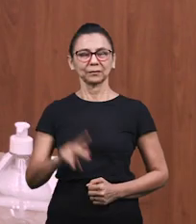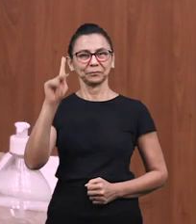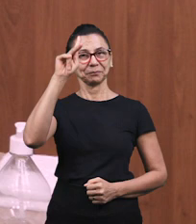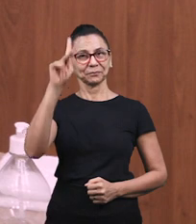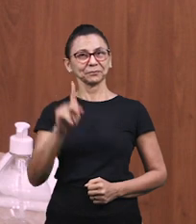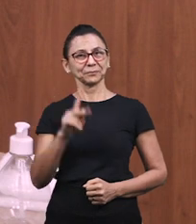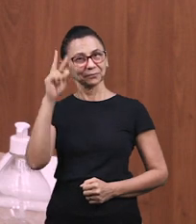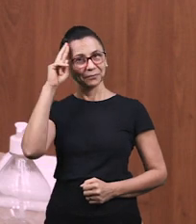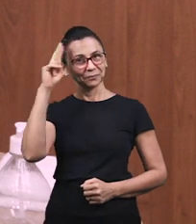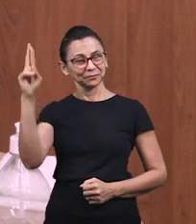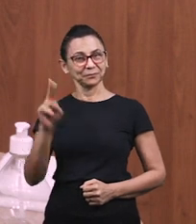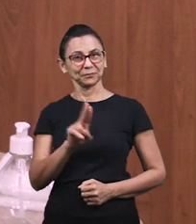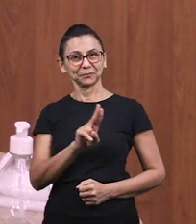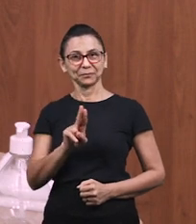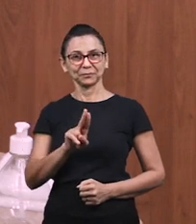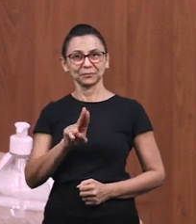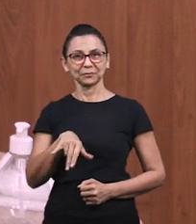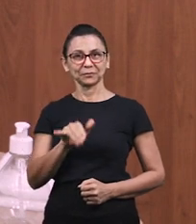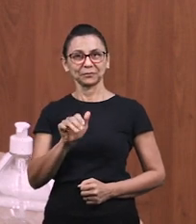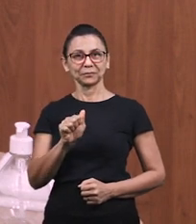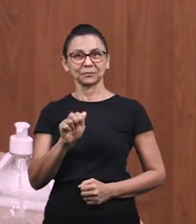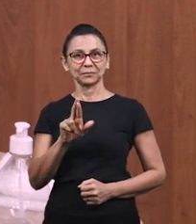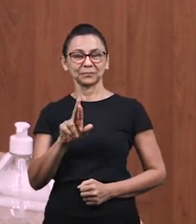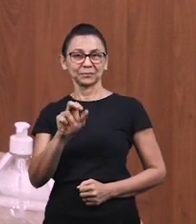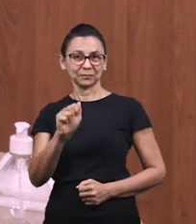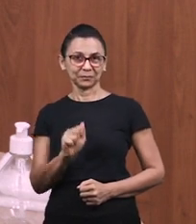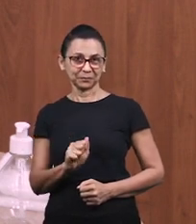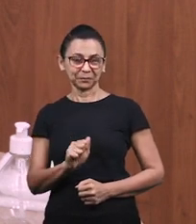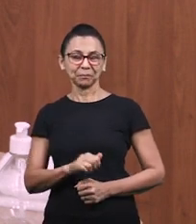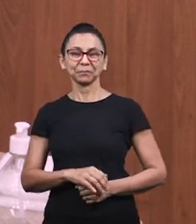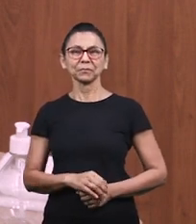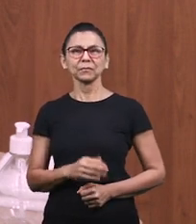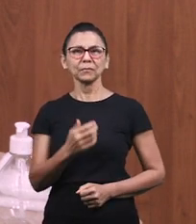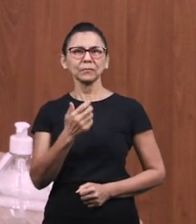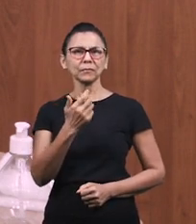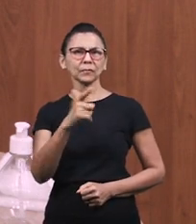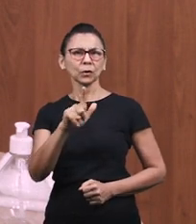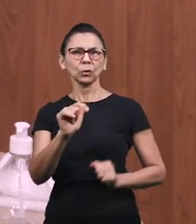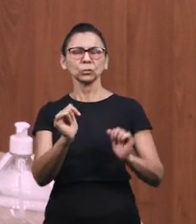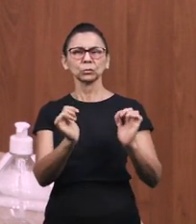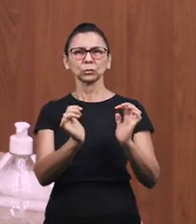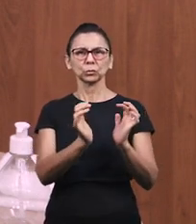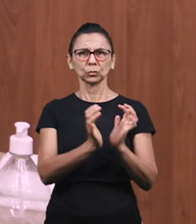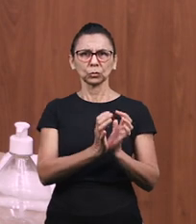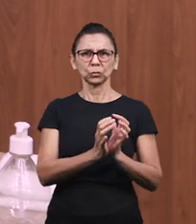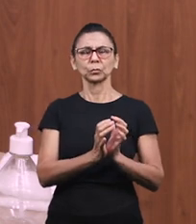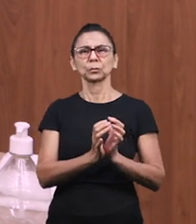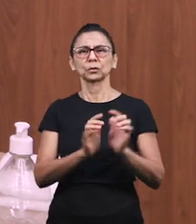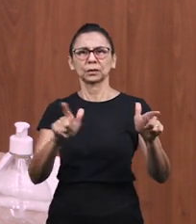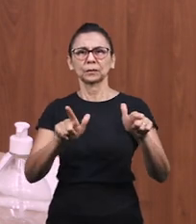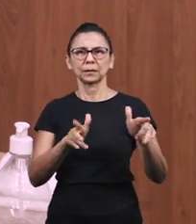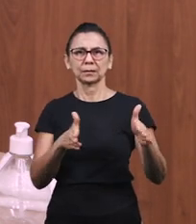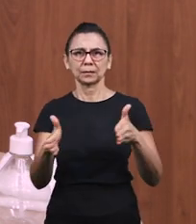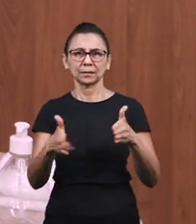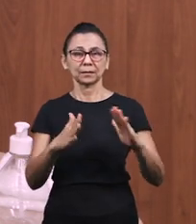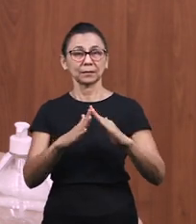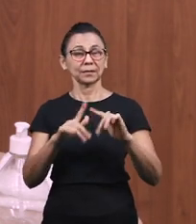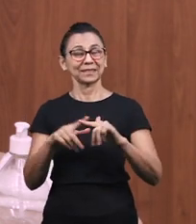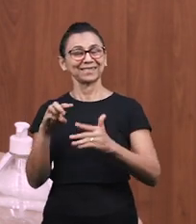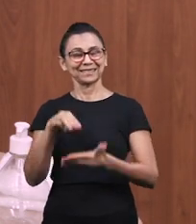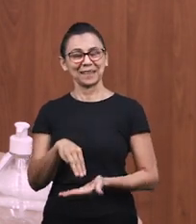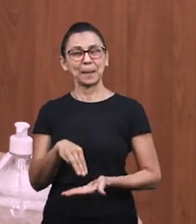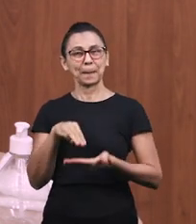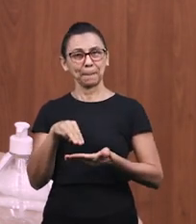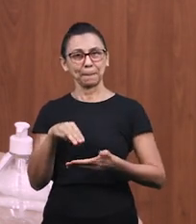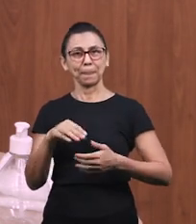A paz do Senhor, eu sou Yara Grifo e juntamente com outros irmãos integro o grupo de trabalho de acessibilidade da